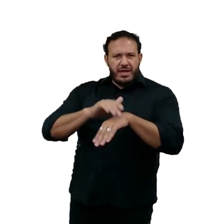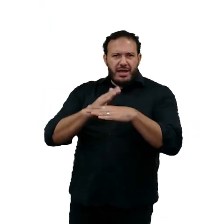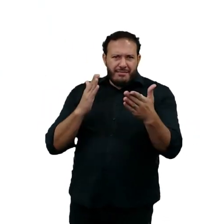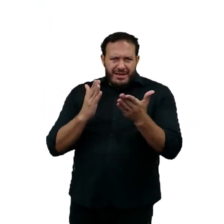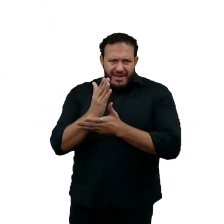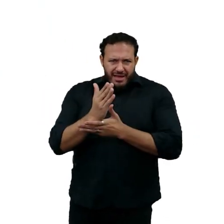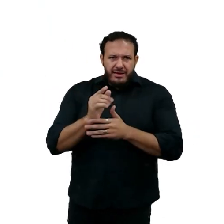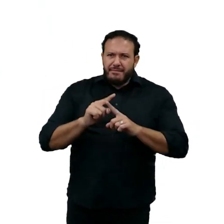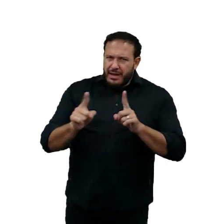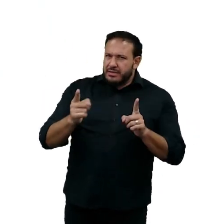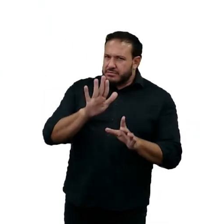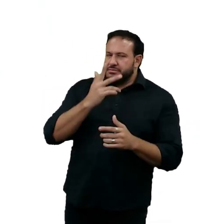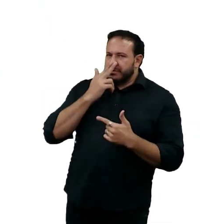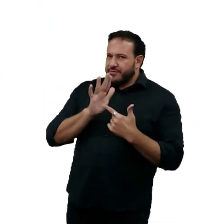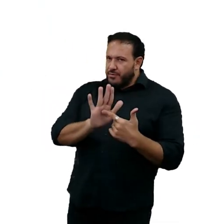mostrar isso para vocês.